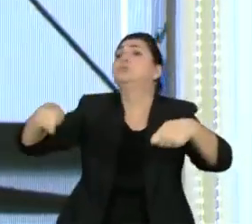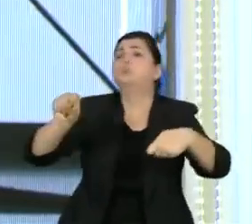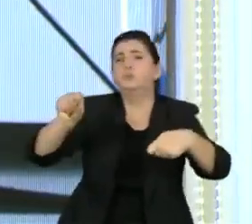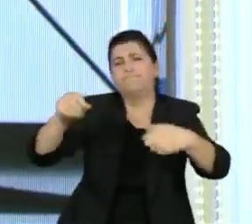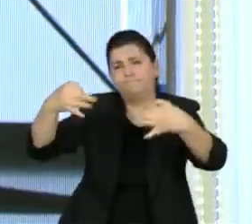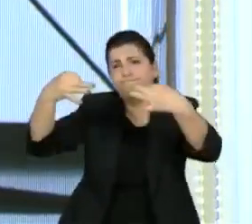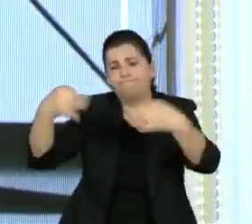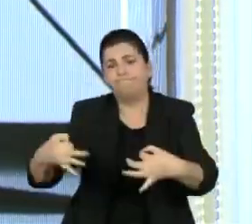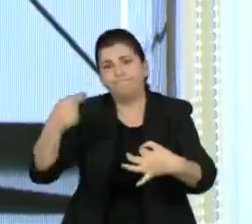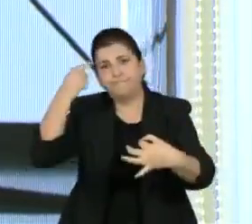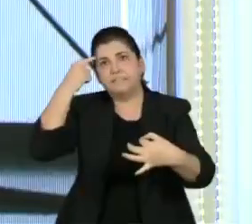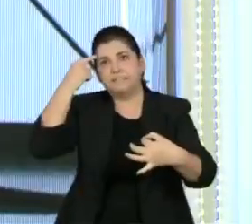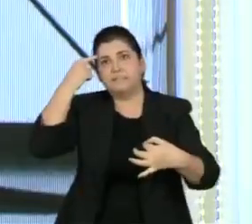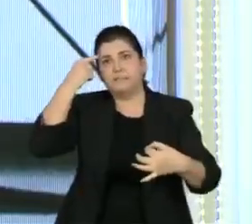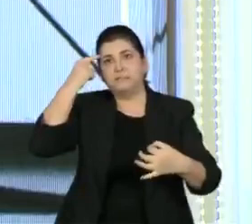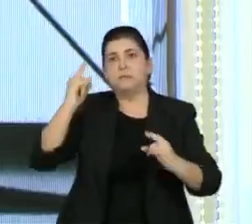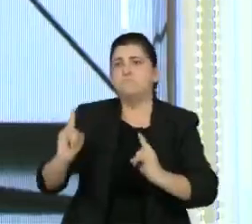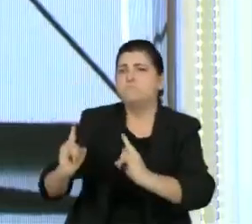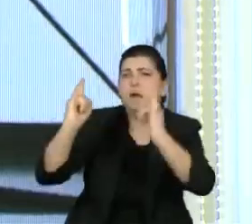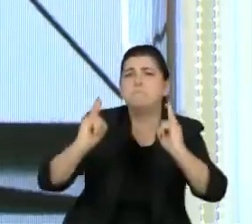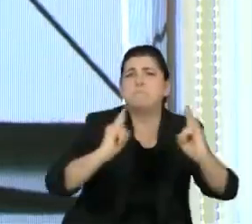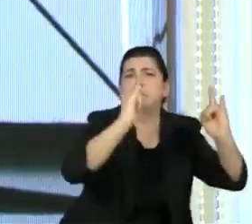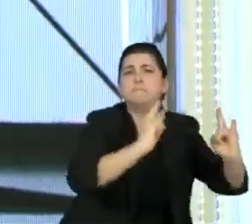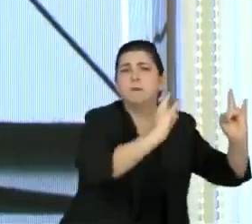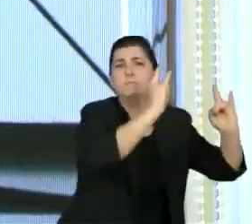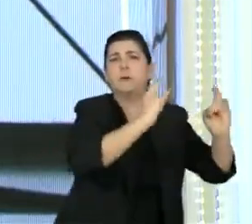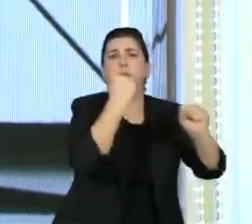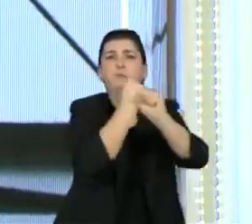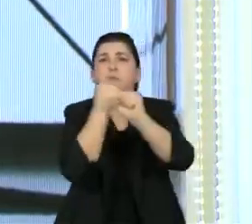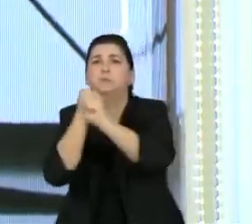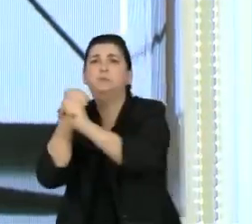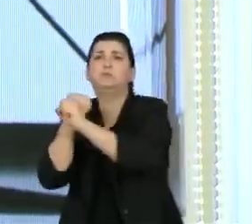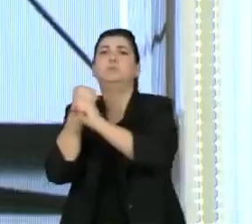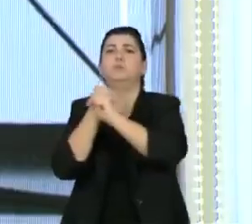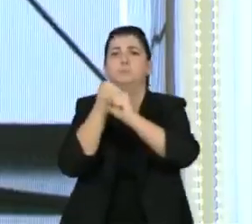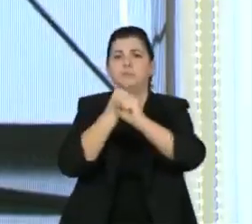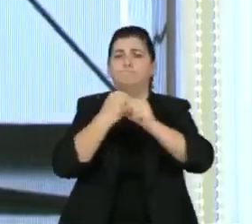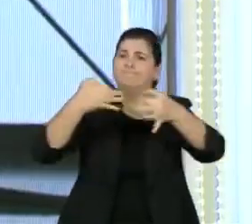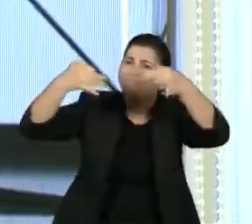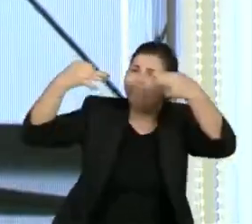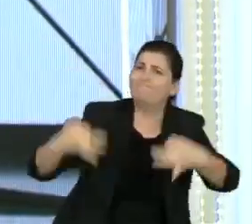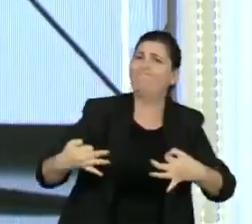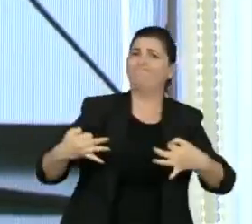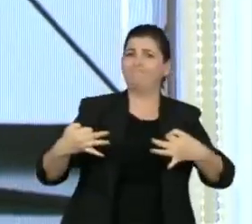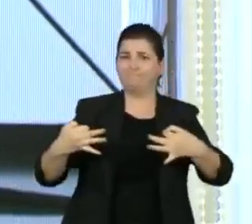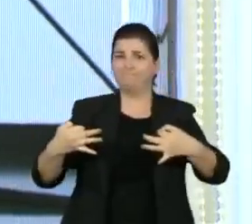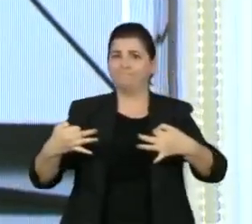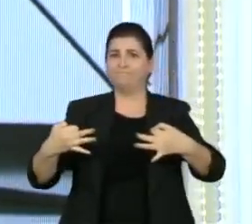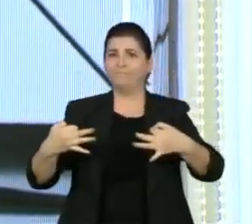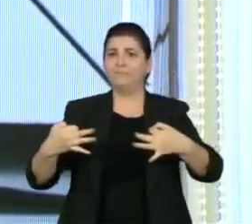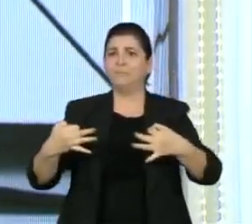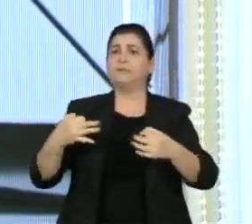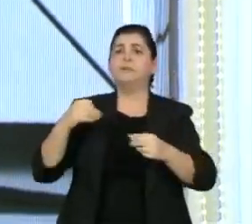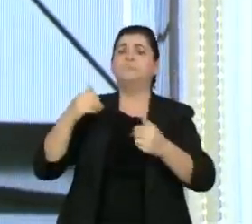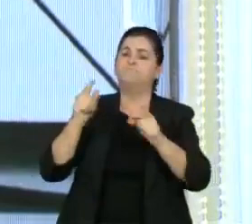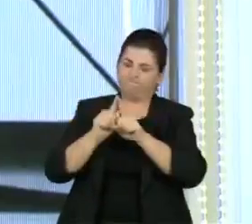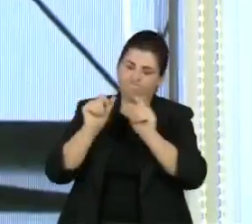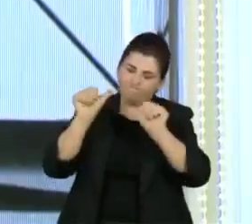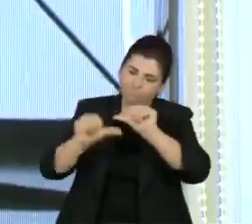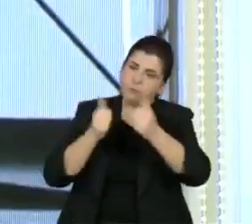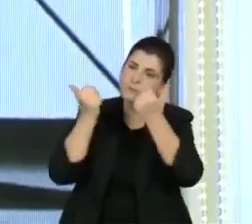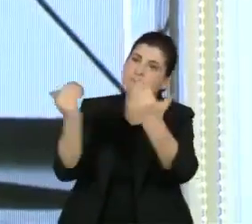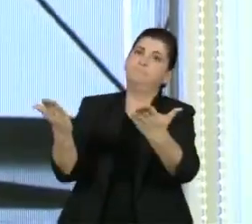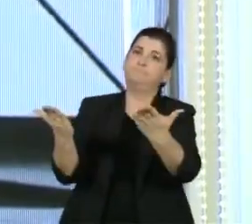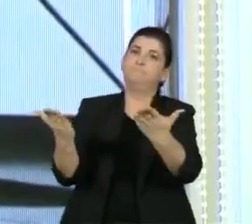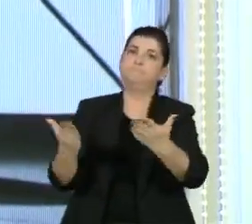fazendo prédios e construindo moradias com decência para essas pessoas. Sem moradia de